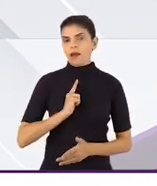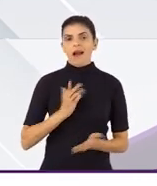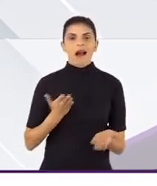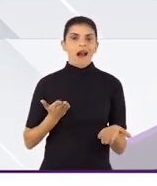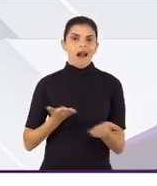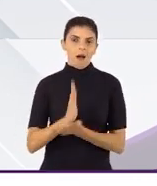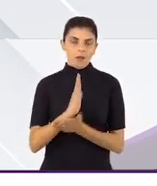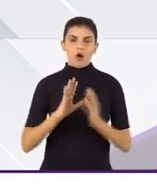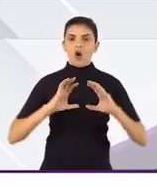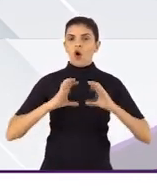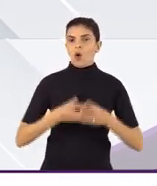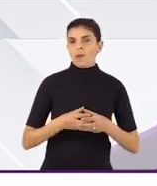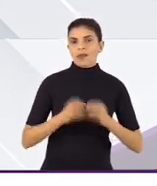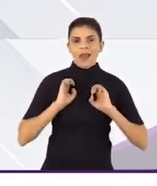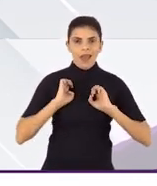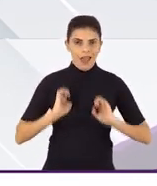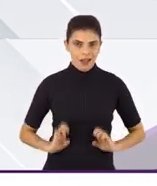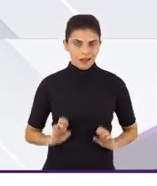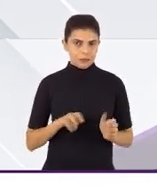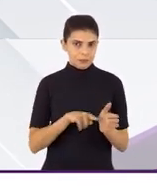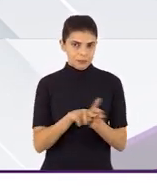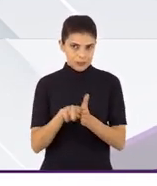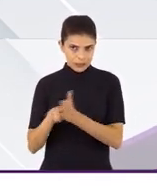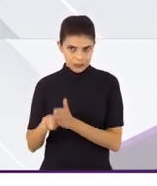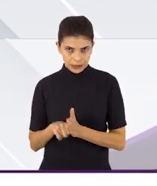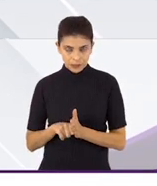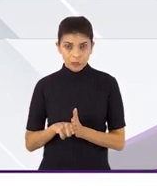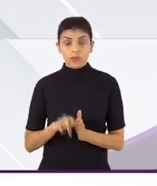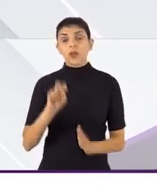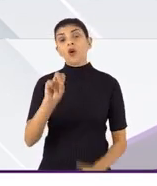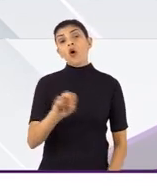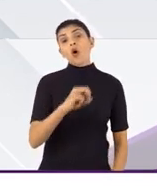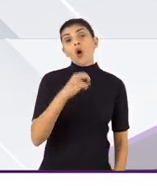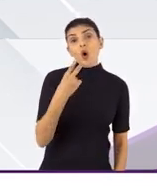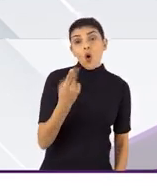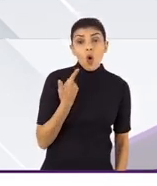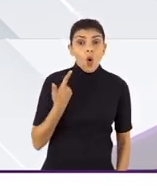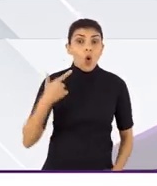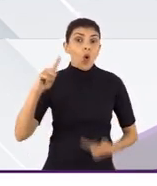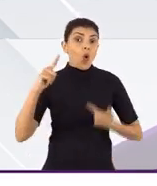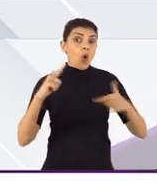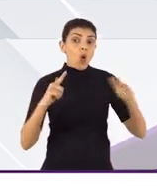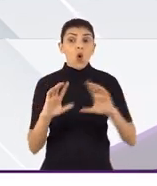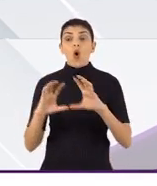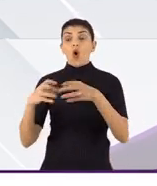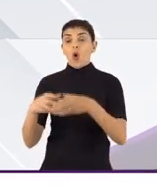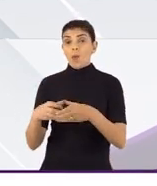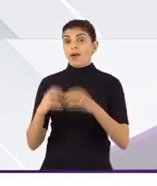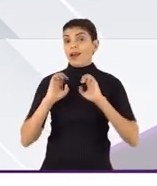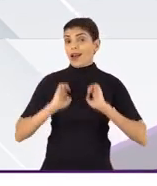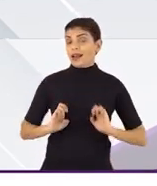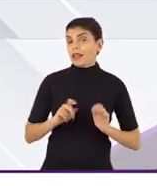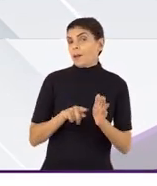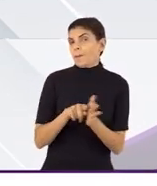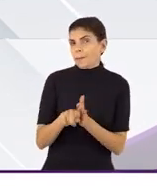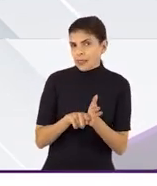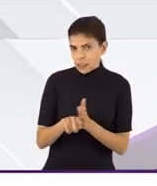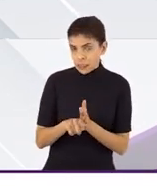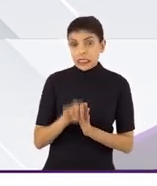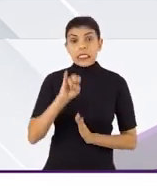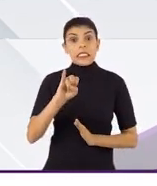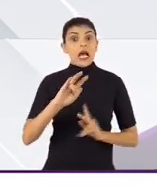aprovação do Comitê de Ética em Pesquisa ou de mais de um Comitê de Ética em